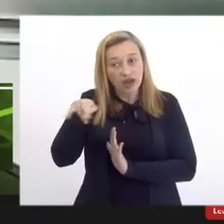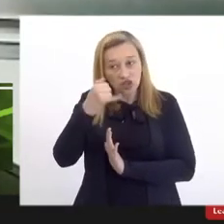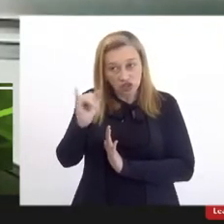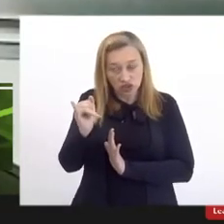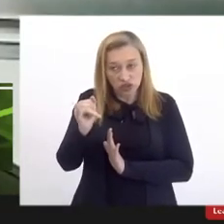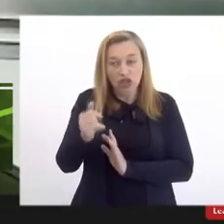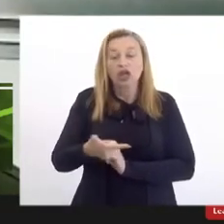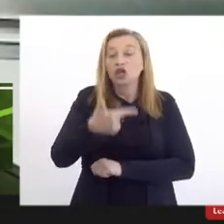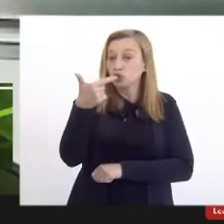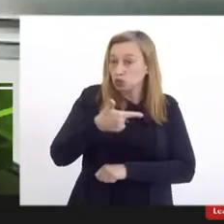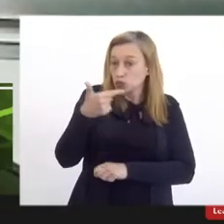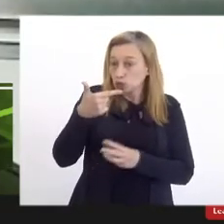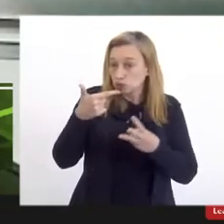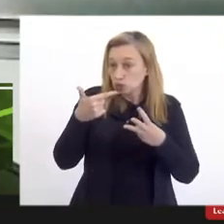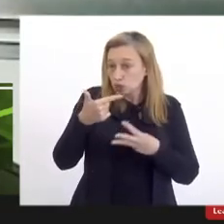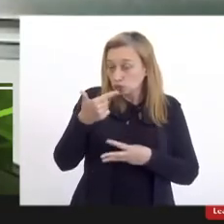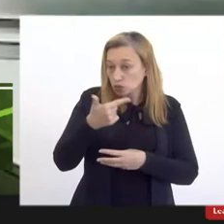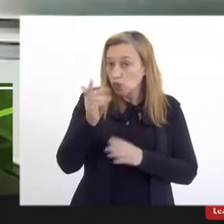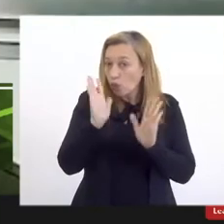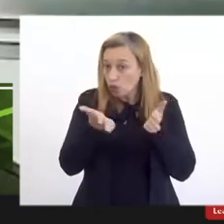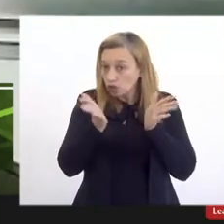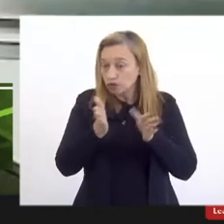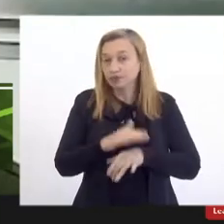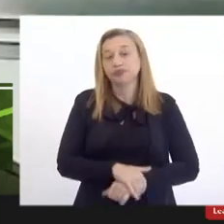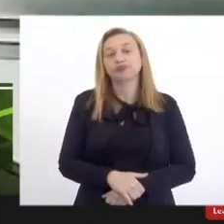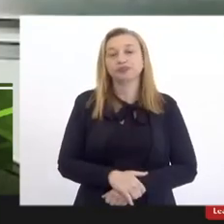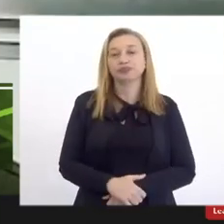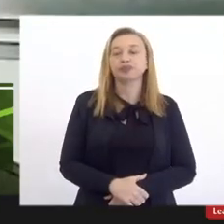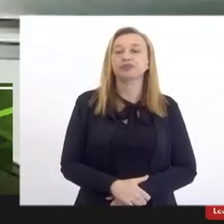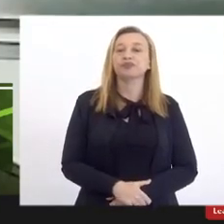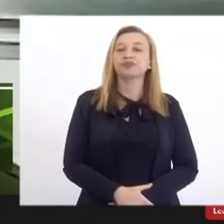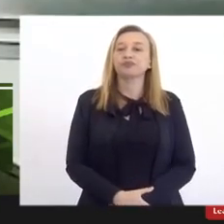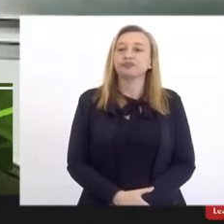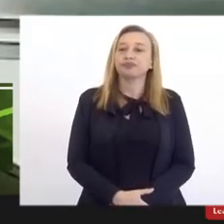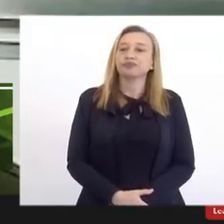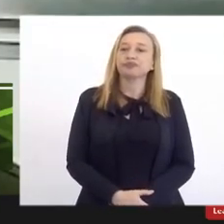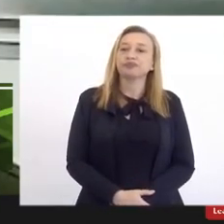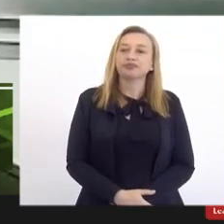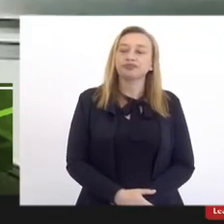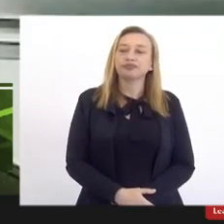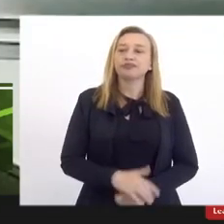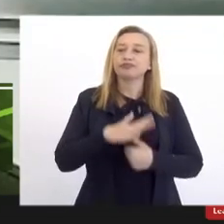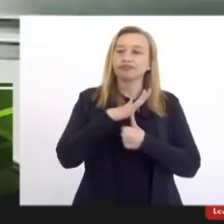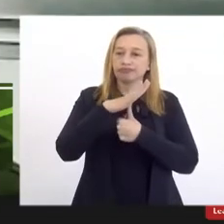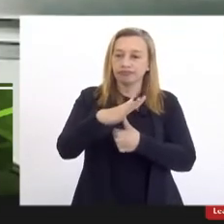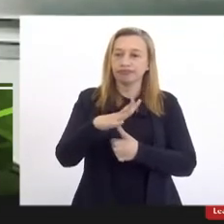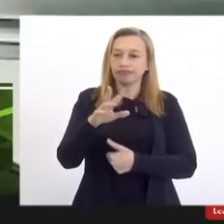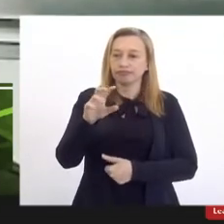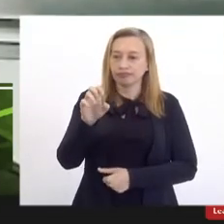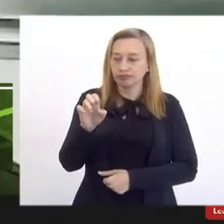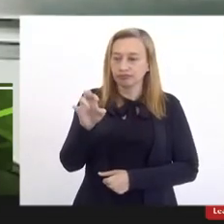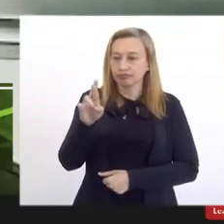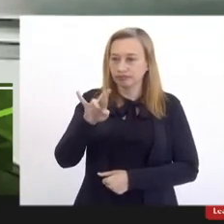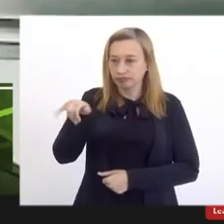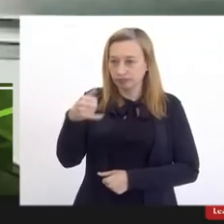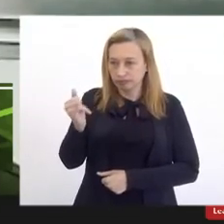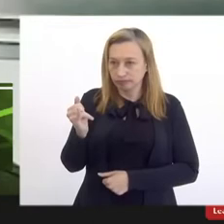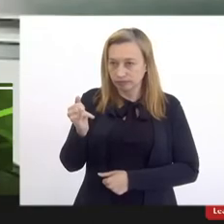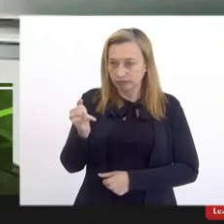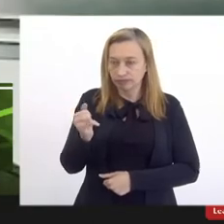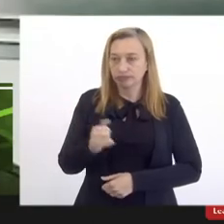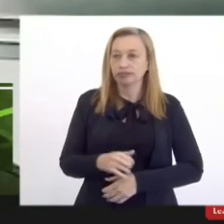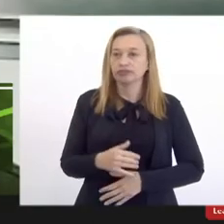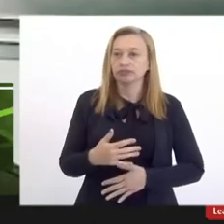E o segundo, hoje, diz aqui o nosso reitor da UERJ, das garantias e da